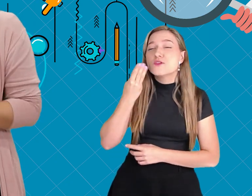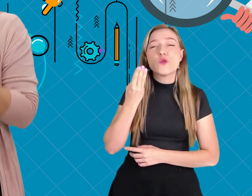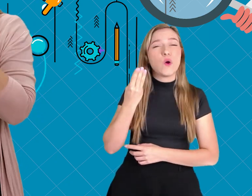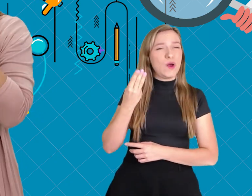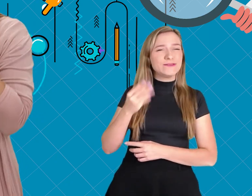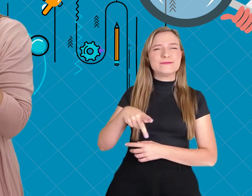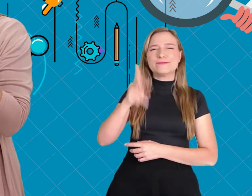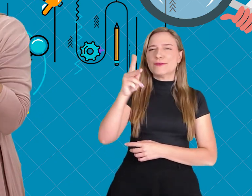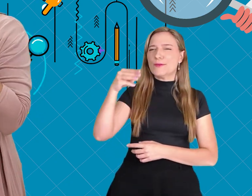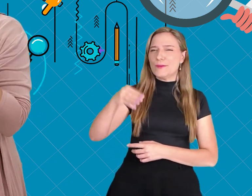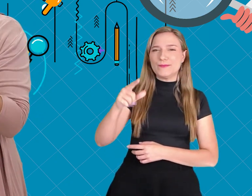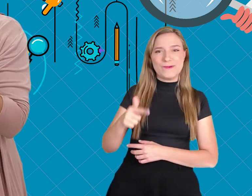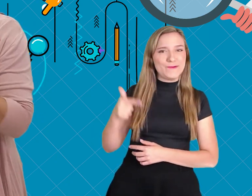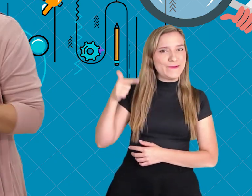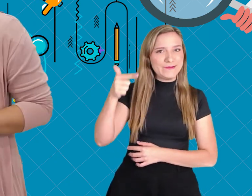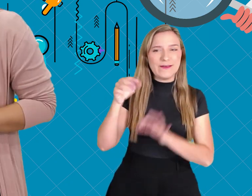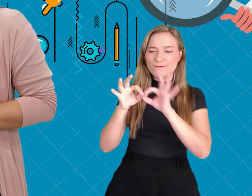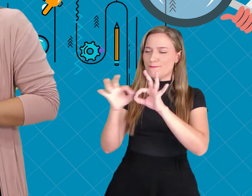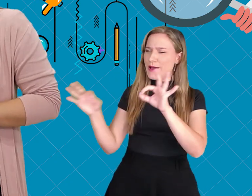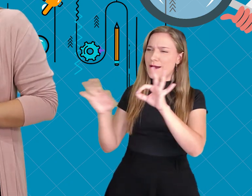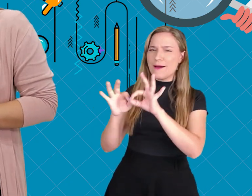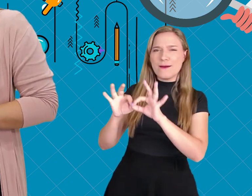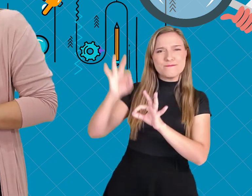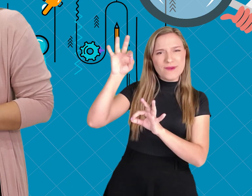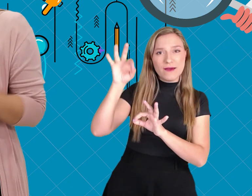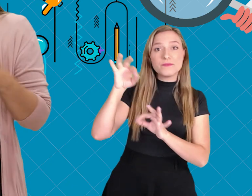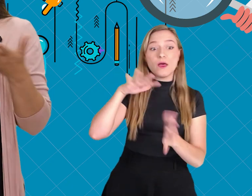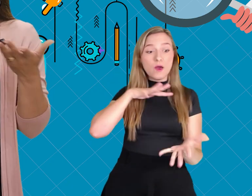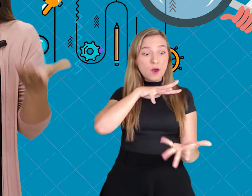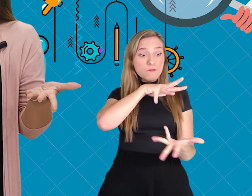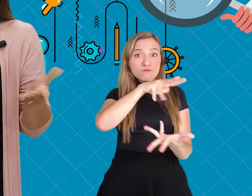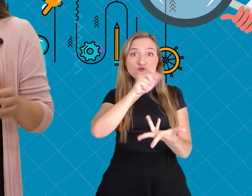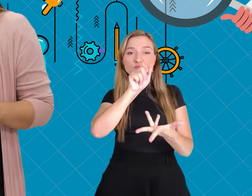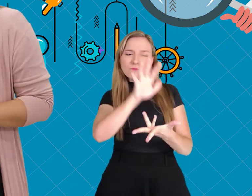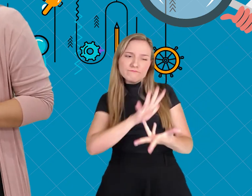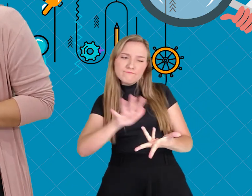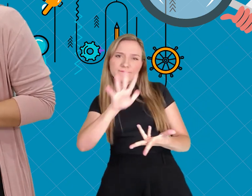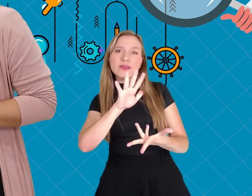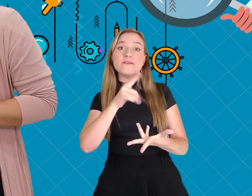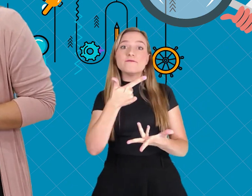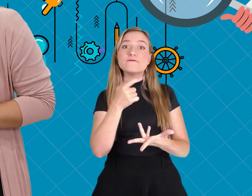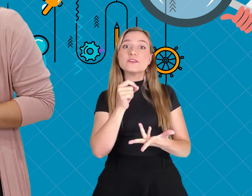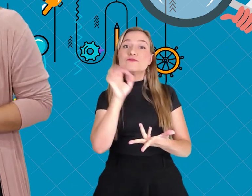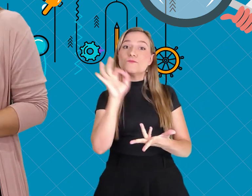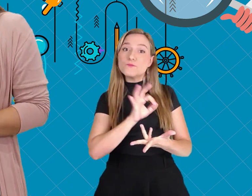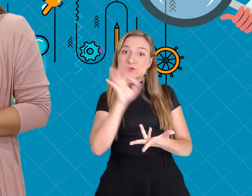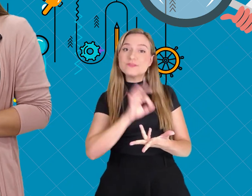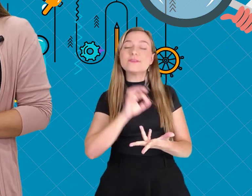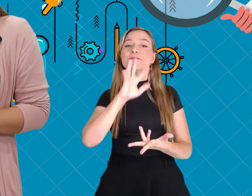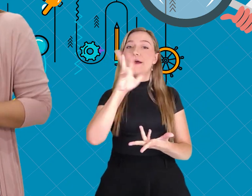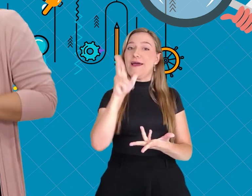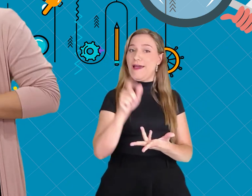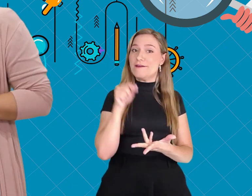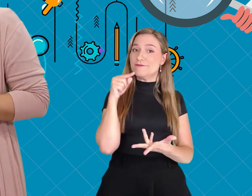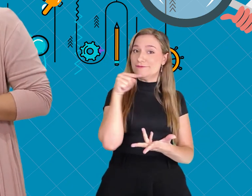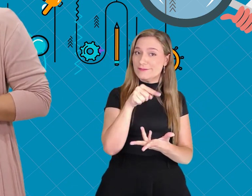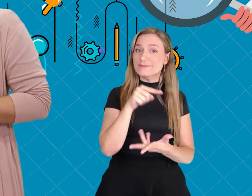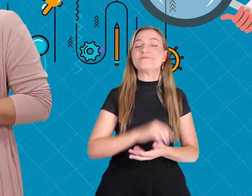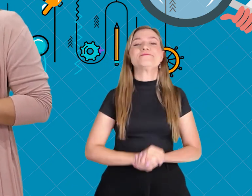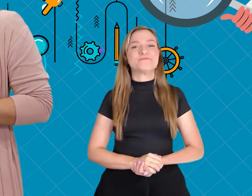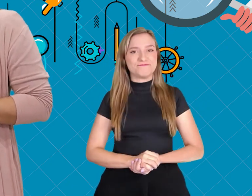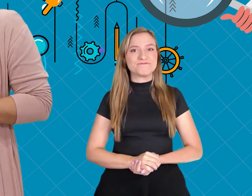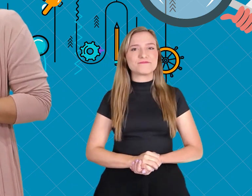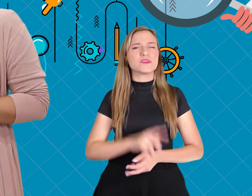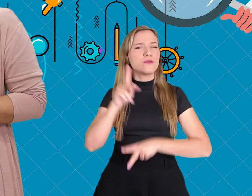de quilômetros quadrados e cobre cerca de 20% da área total de terra firme do nosso planeta?